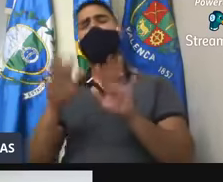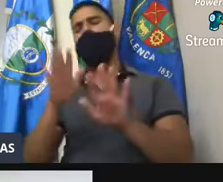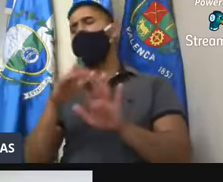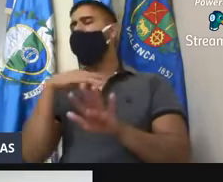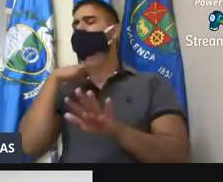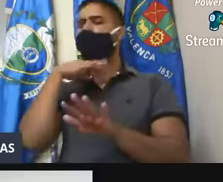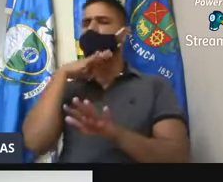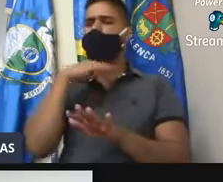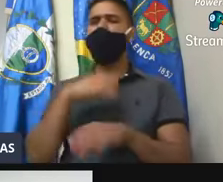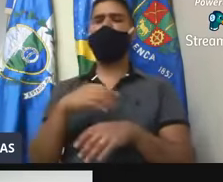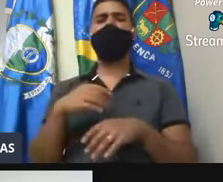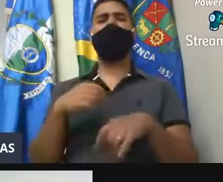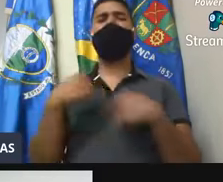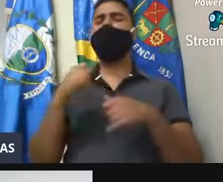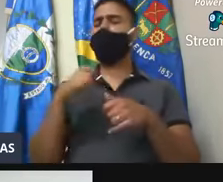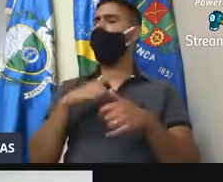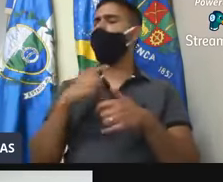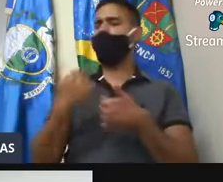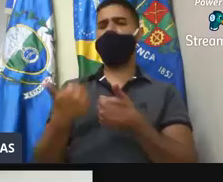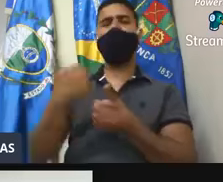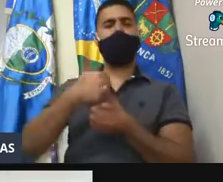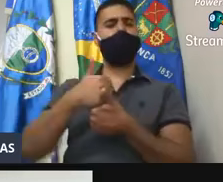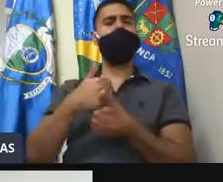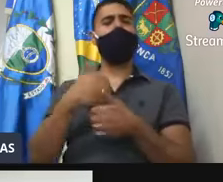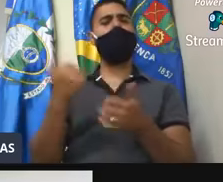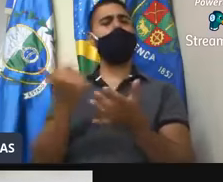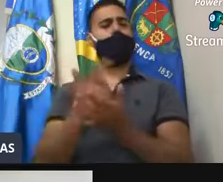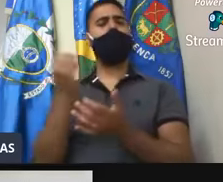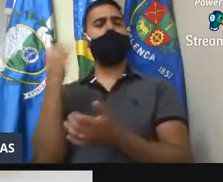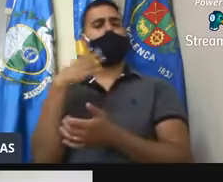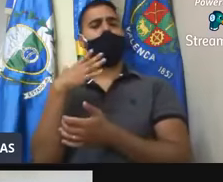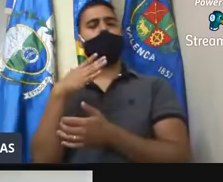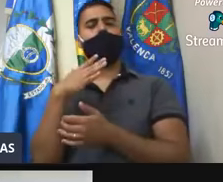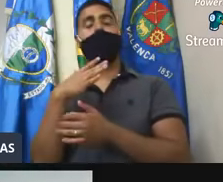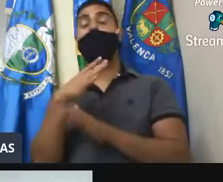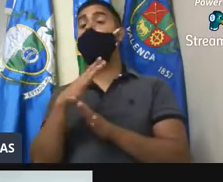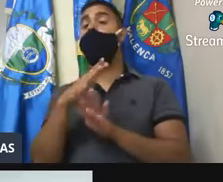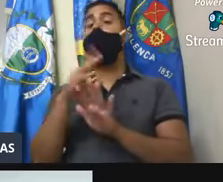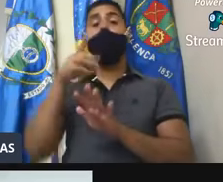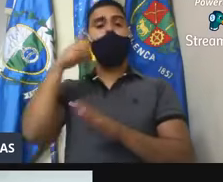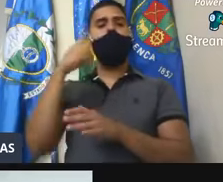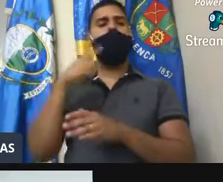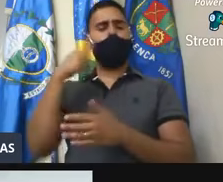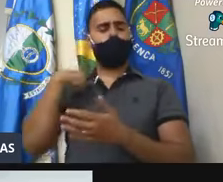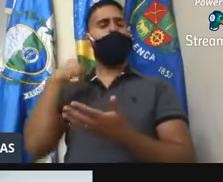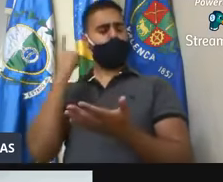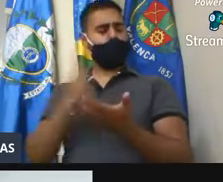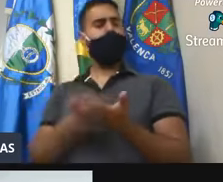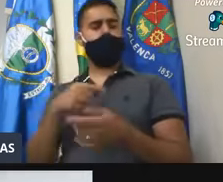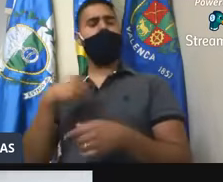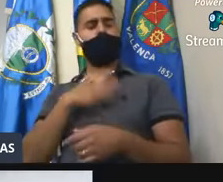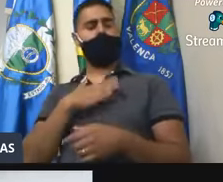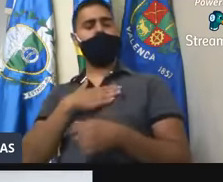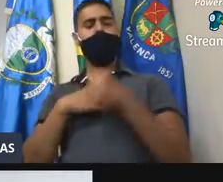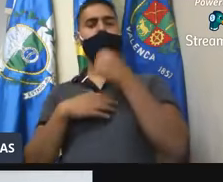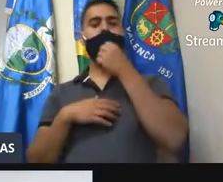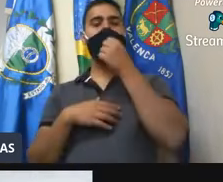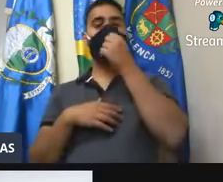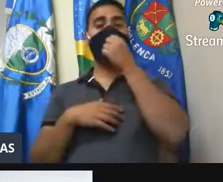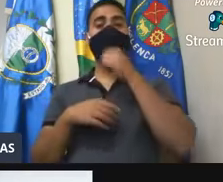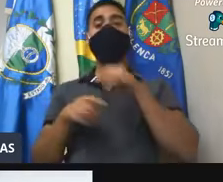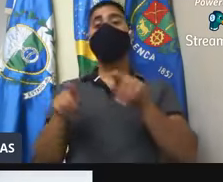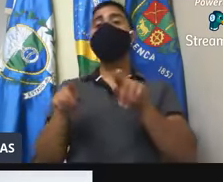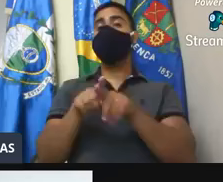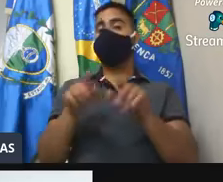já está necessitando de outro. E o deputado se comprometeu também a fazer